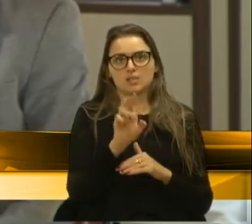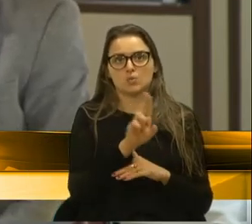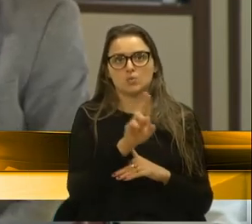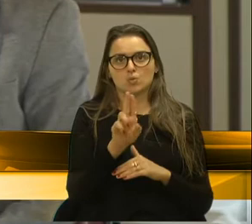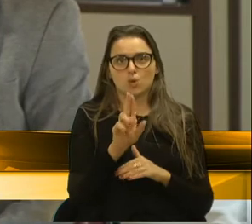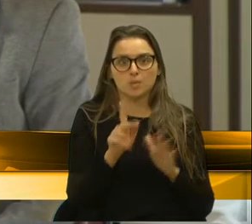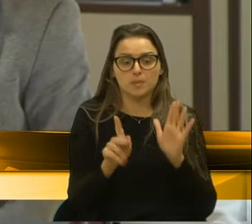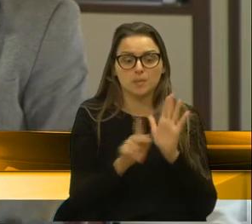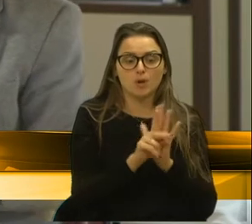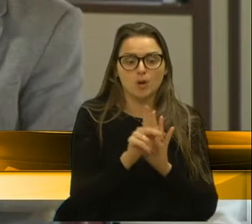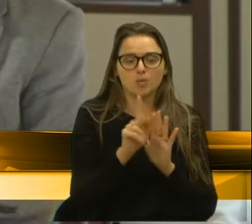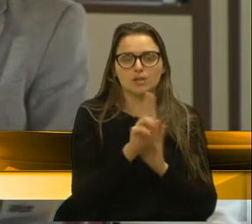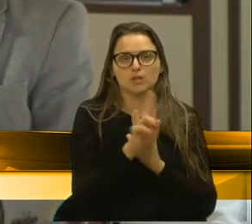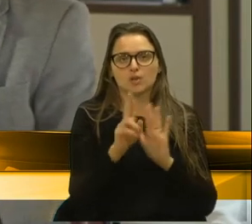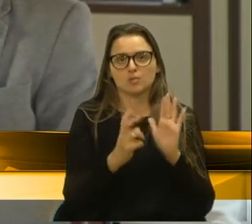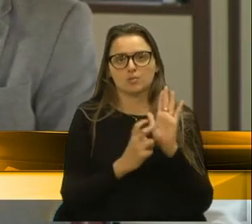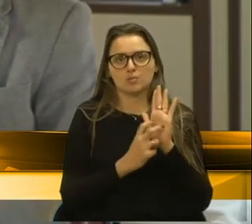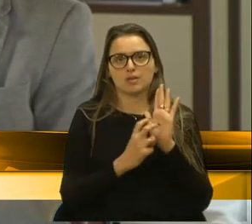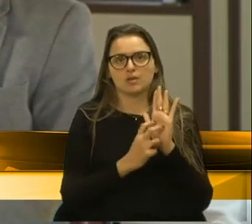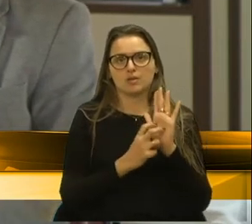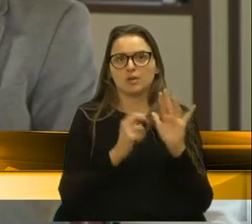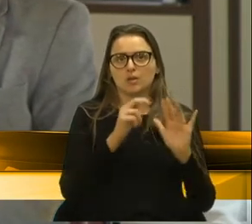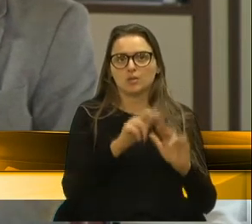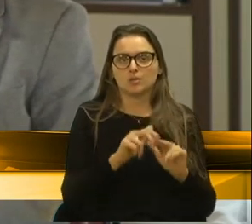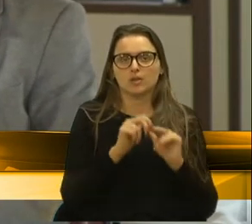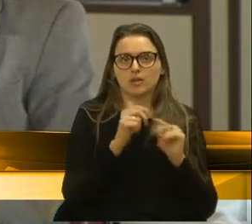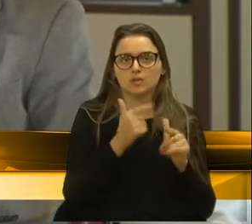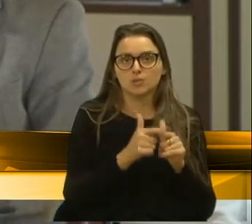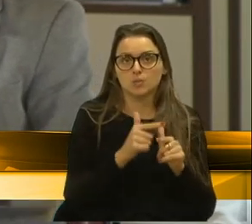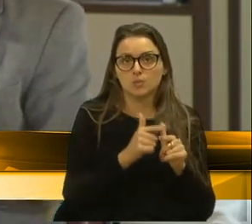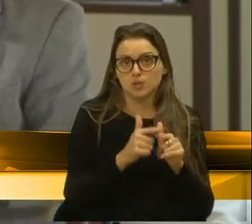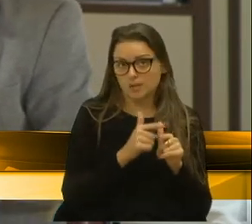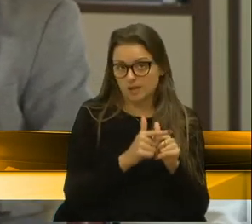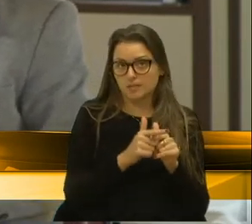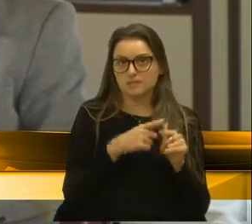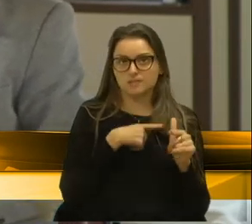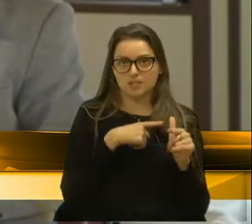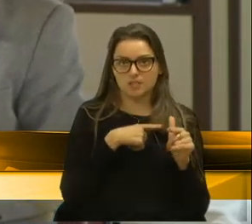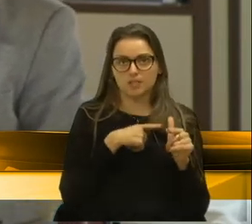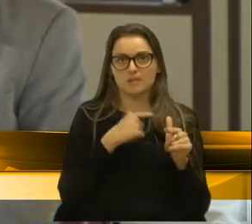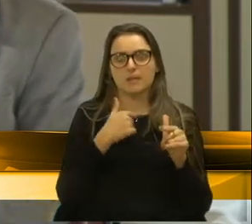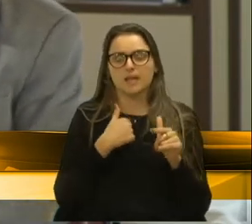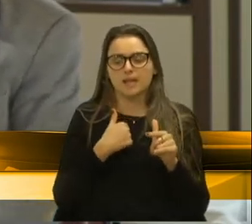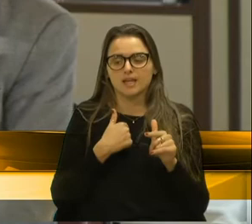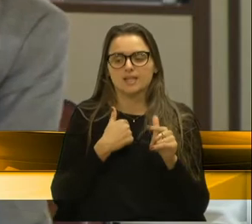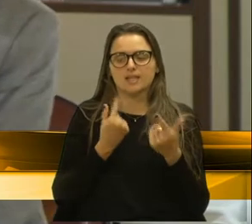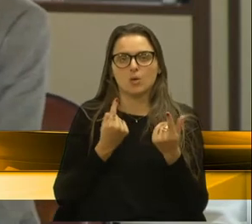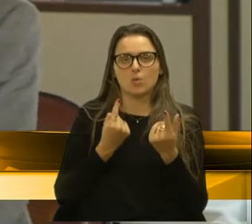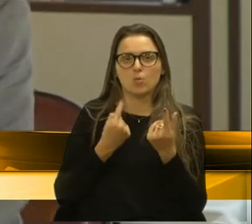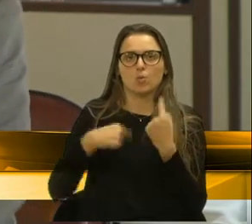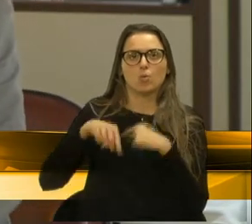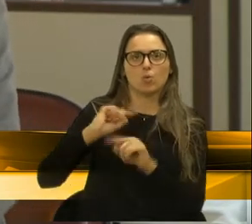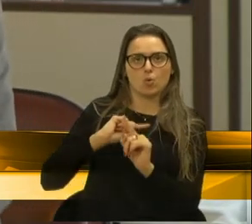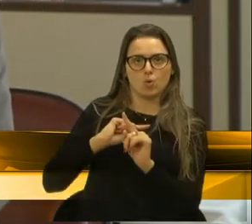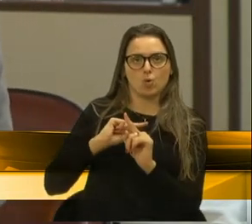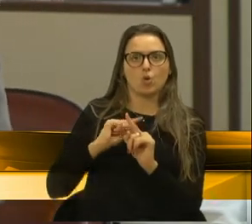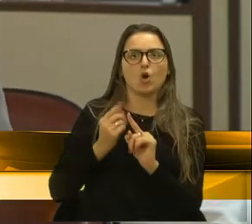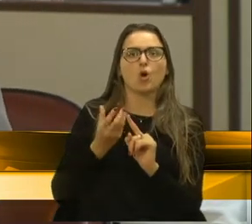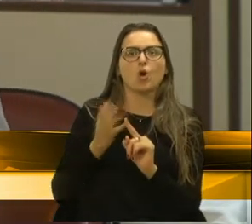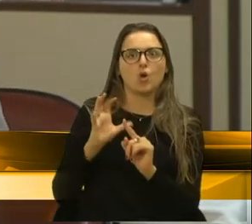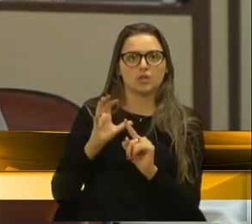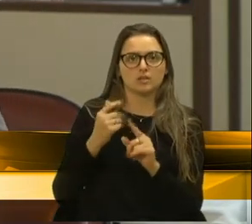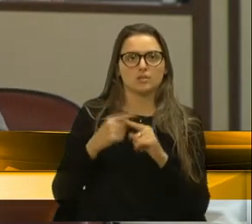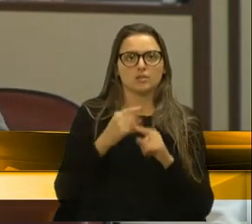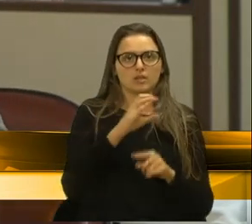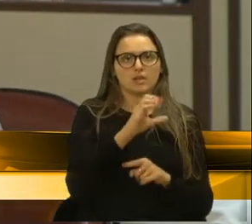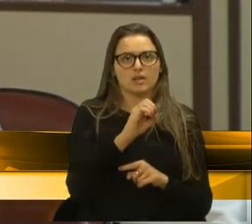banco. Tal era a situação financeira. E eu ouso lhe contradizer, vereador Fiusa, porque a Codeca